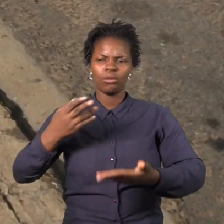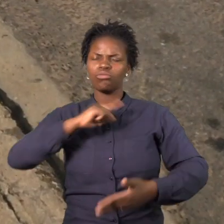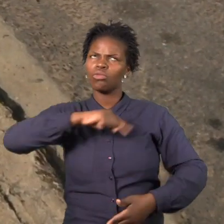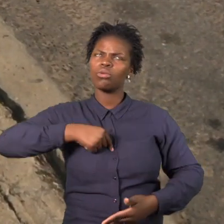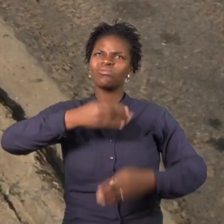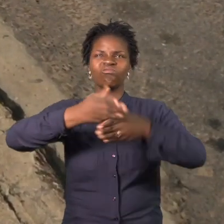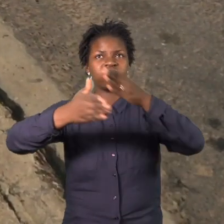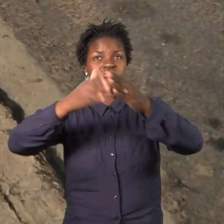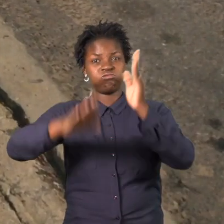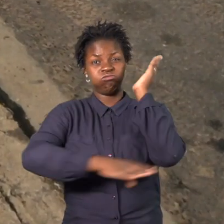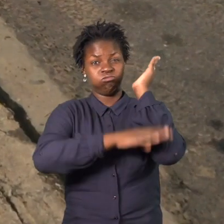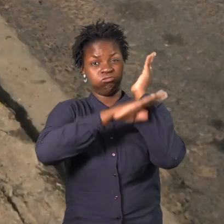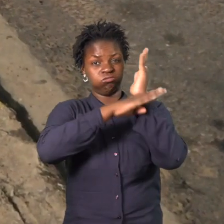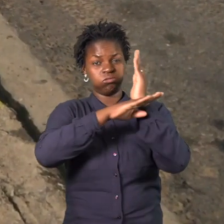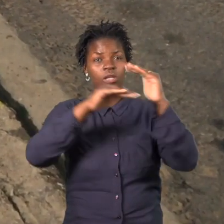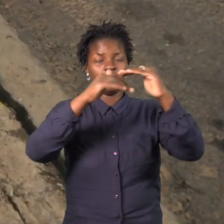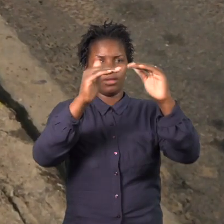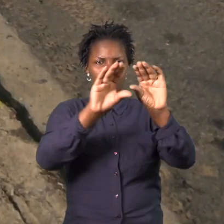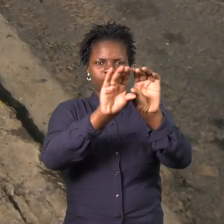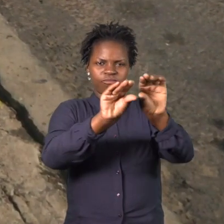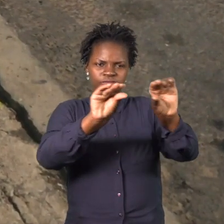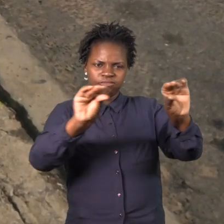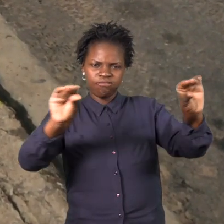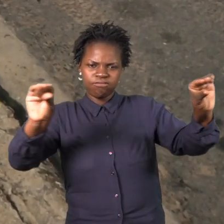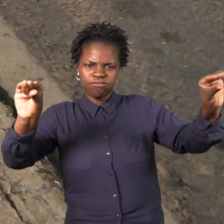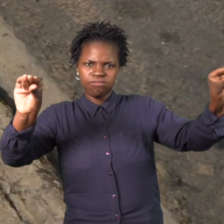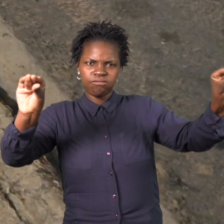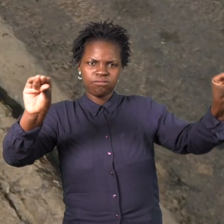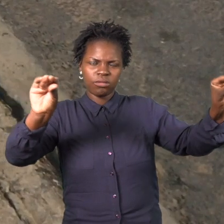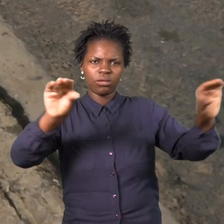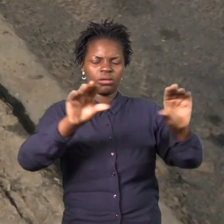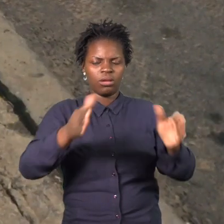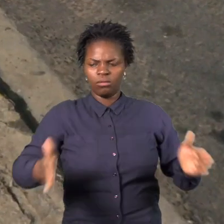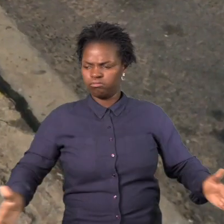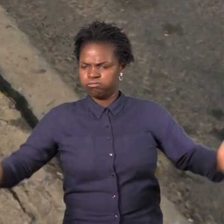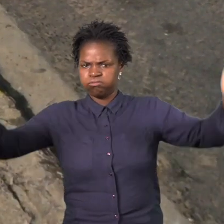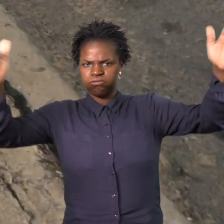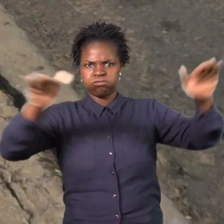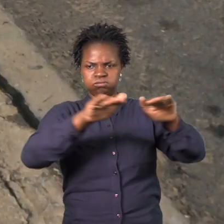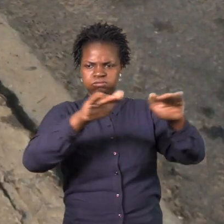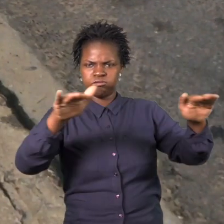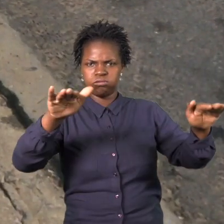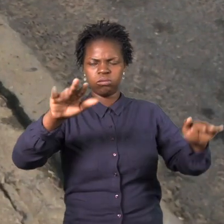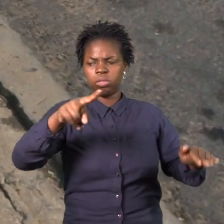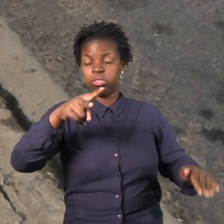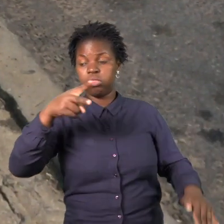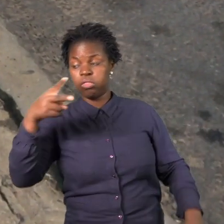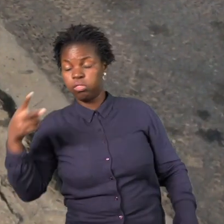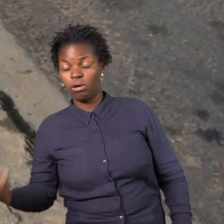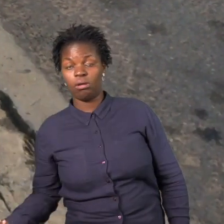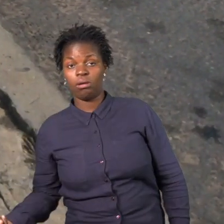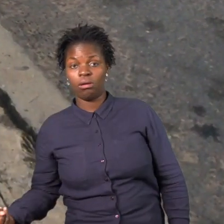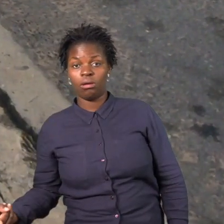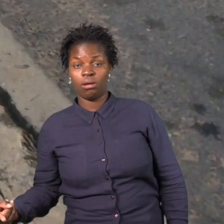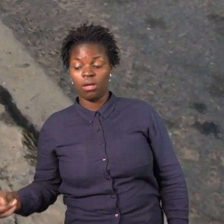andame. Então aí eu caí e tinha uns blocos que estavam arrumados ali. Vieram cair